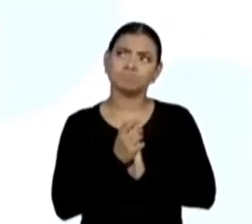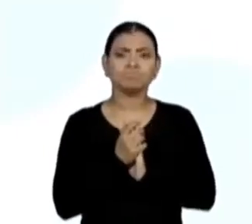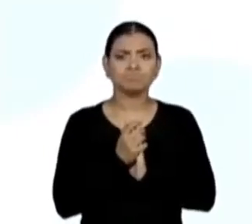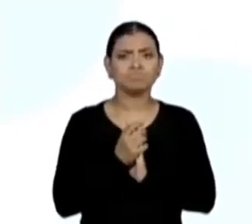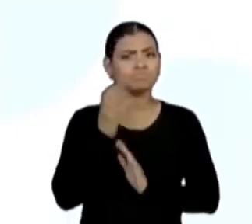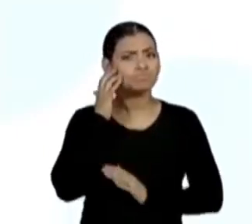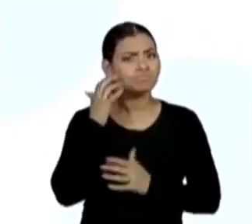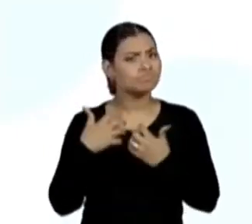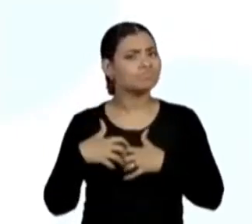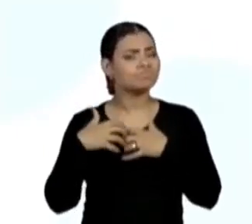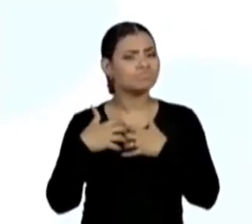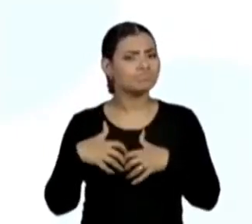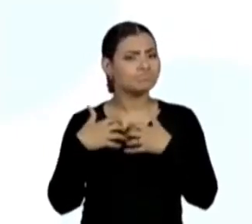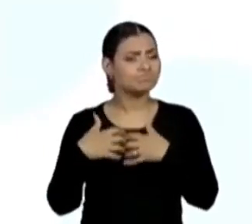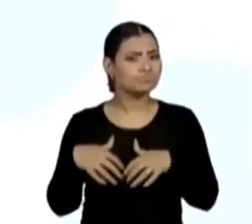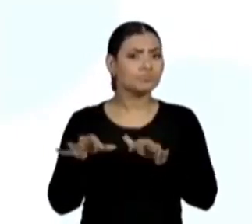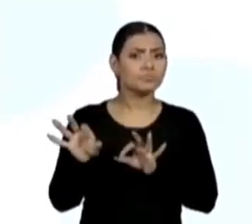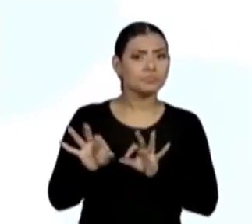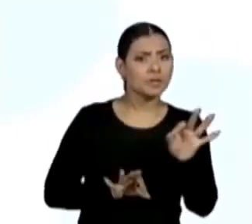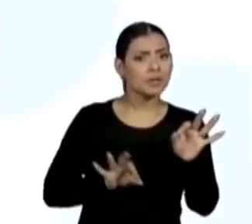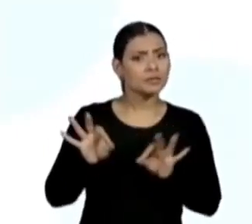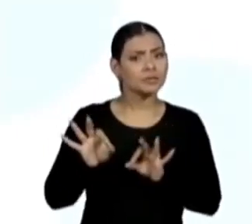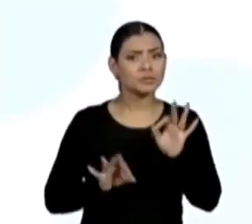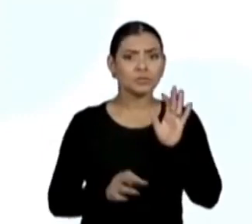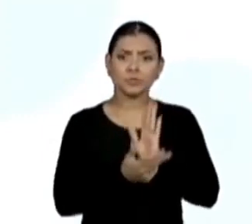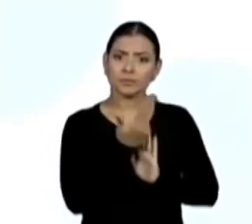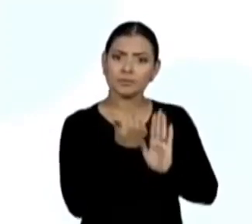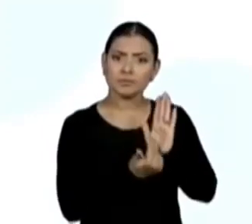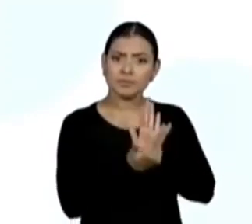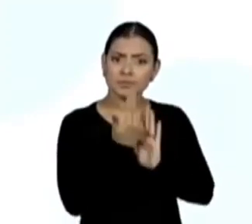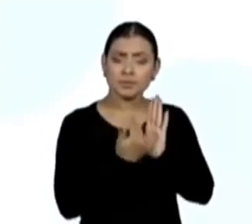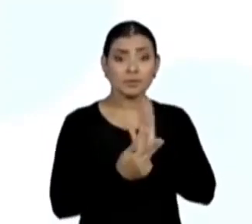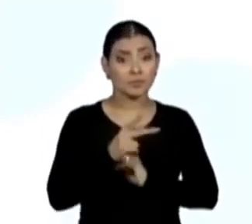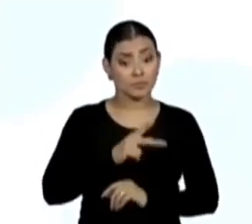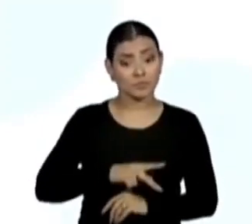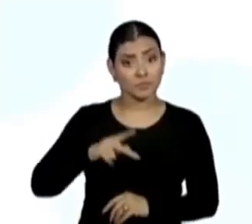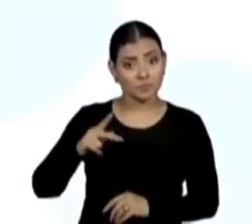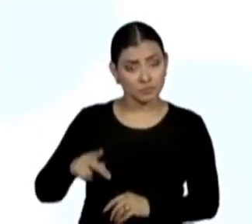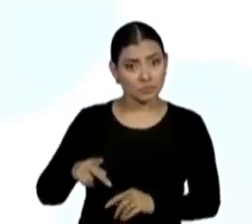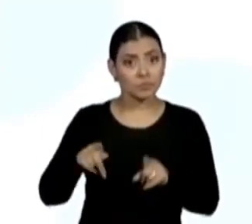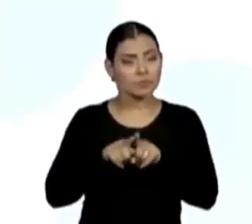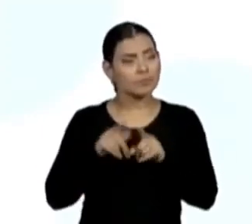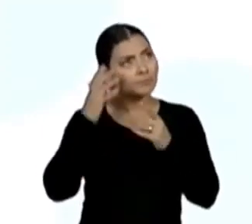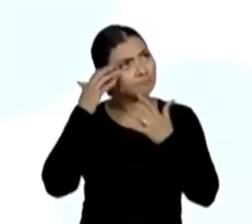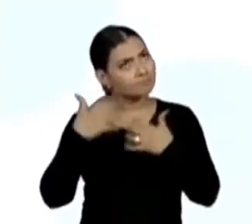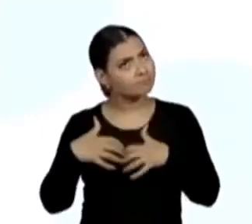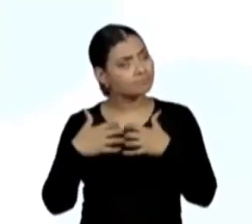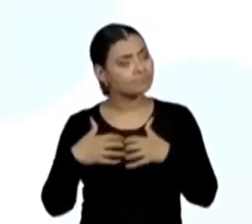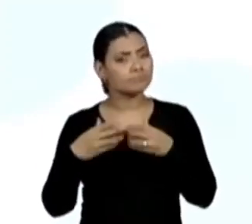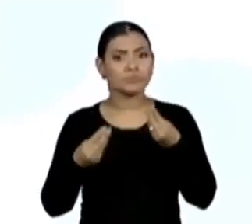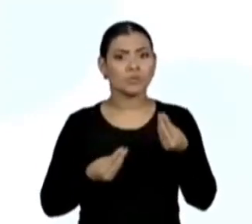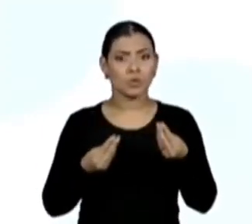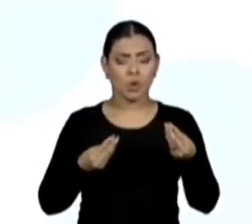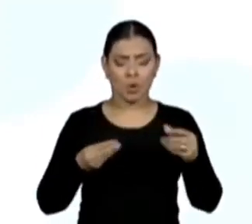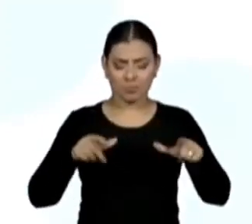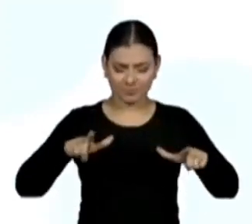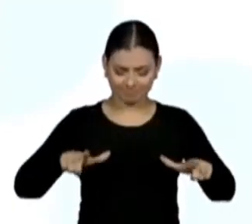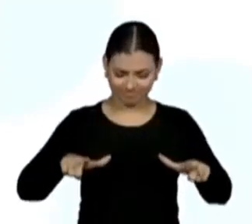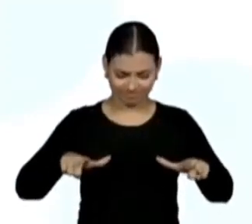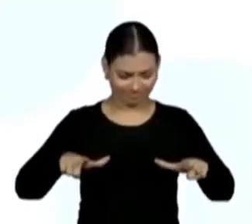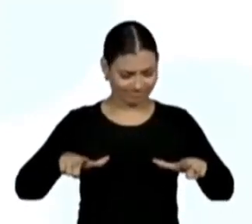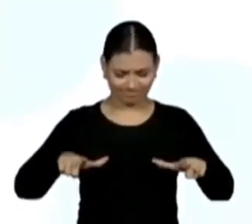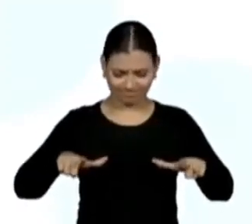Vão pensando, planejando o desenho. Professores, devo pensar nos ângulos, nas faces.